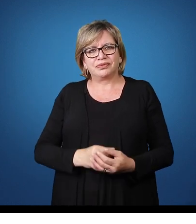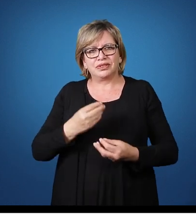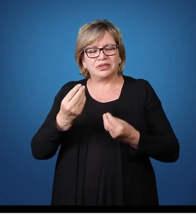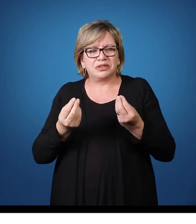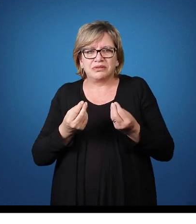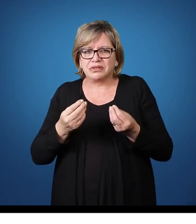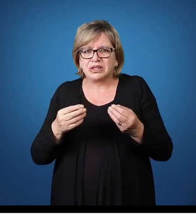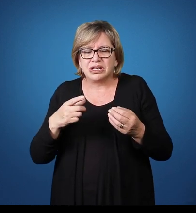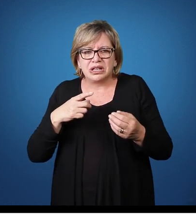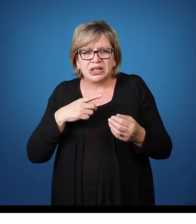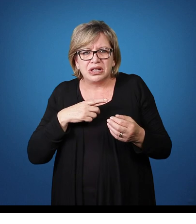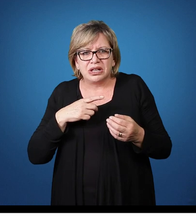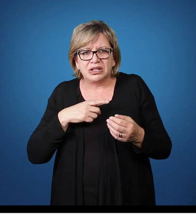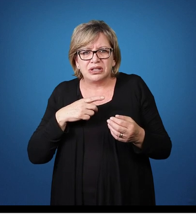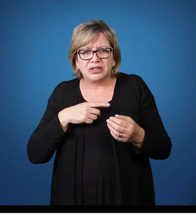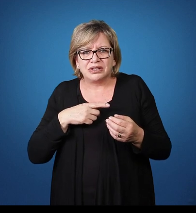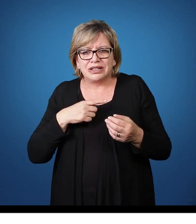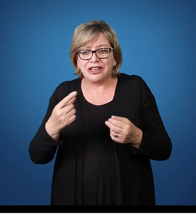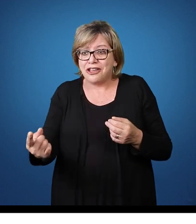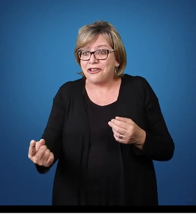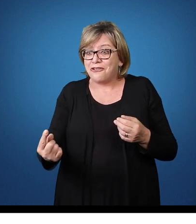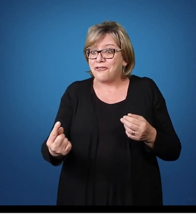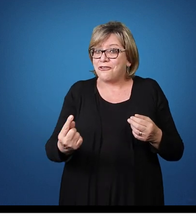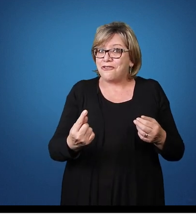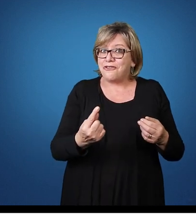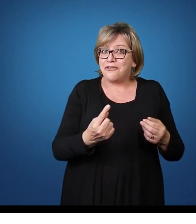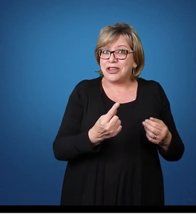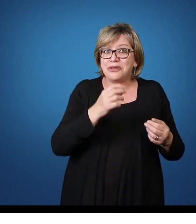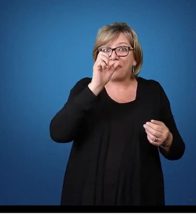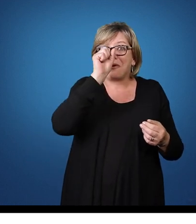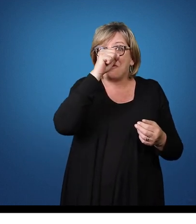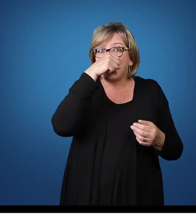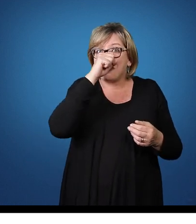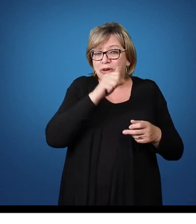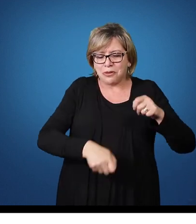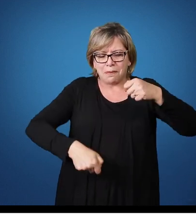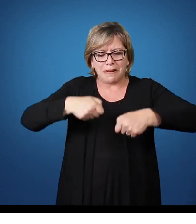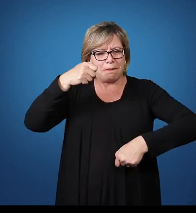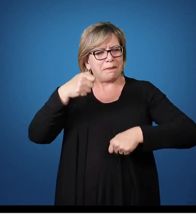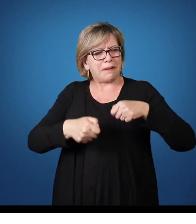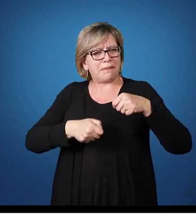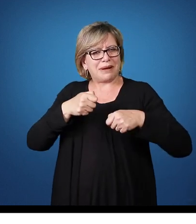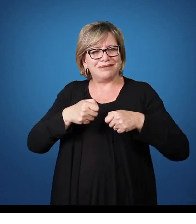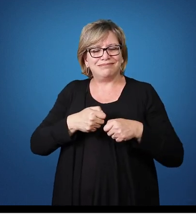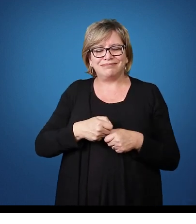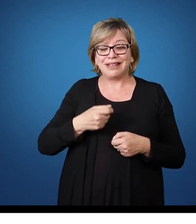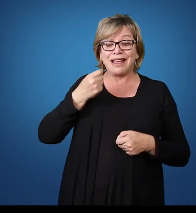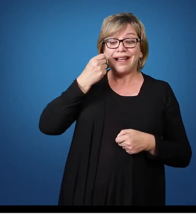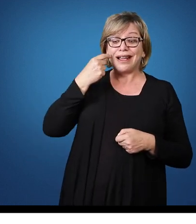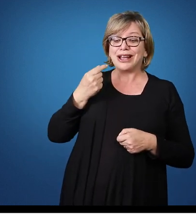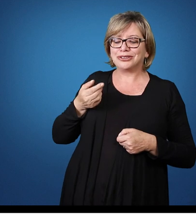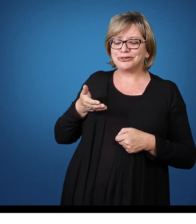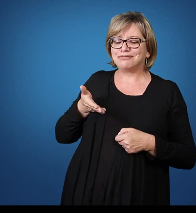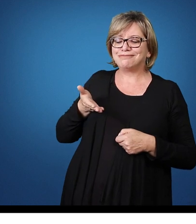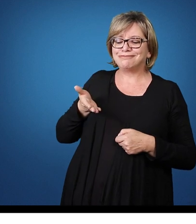Venha o porco com o seu tambor O gato